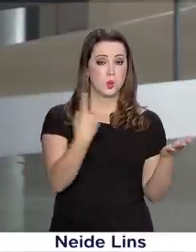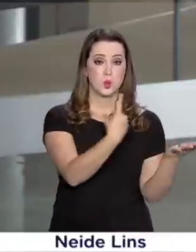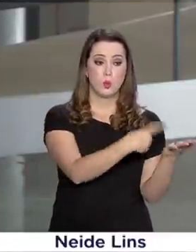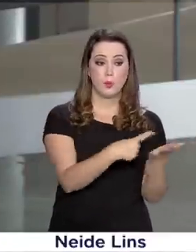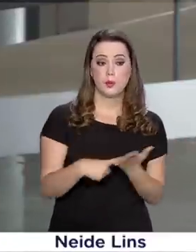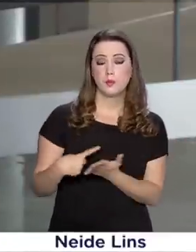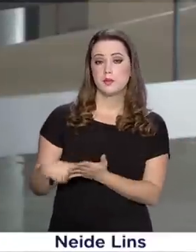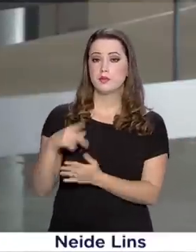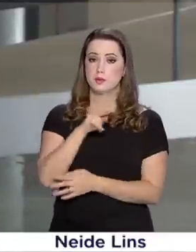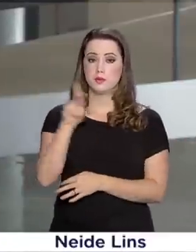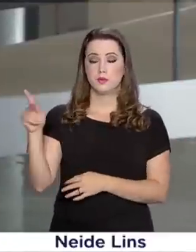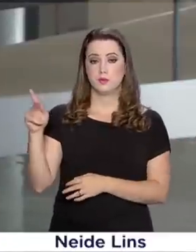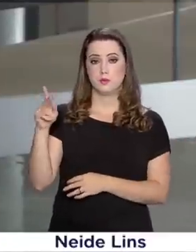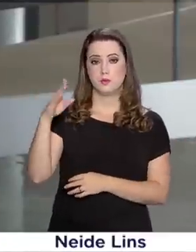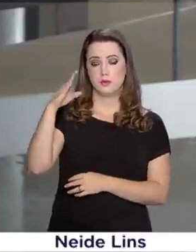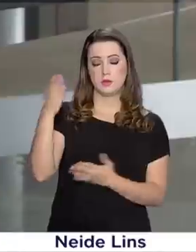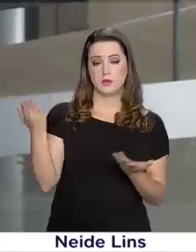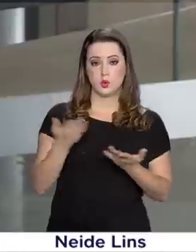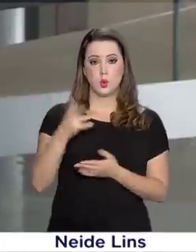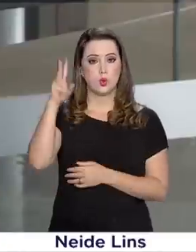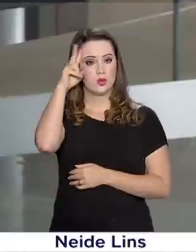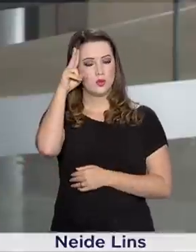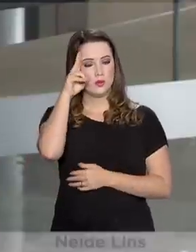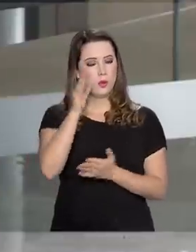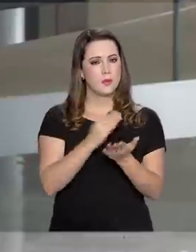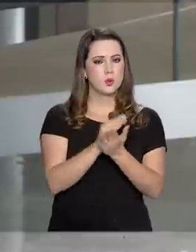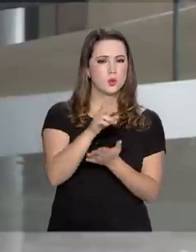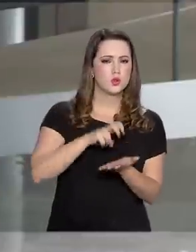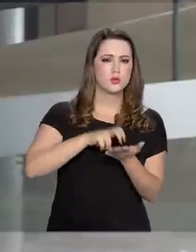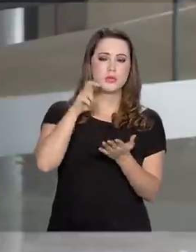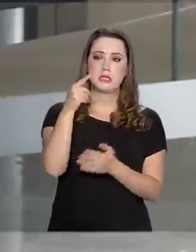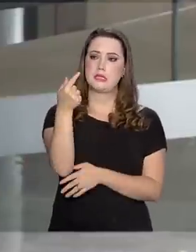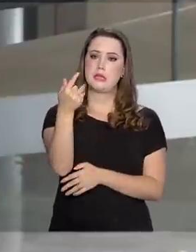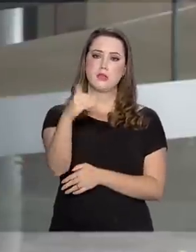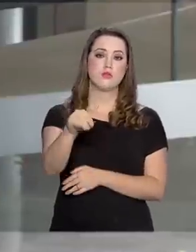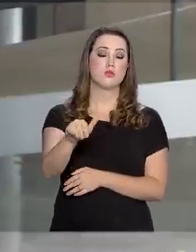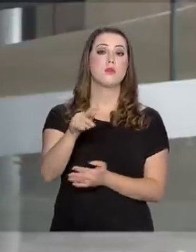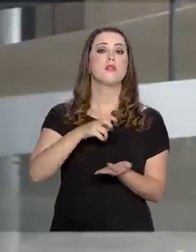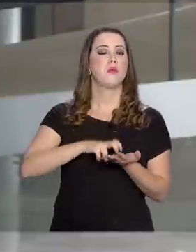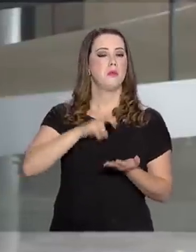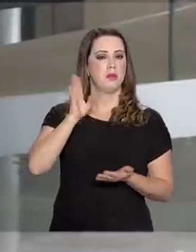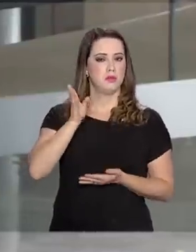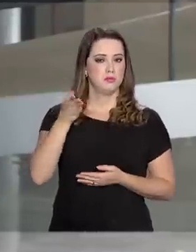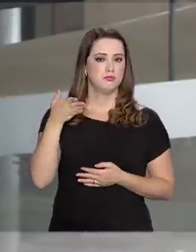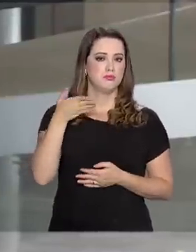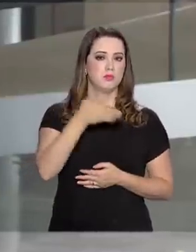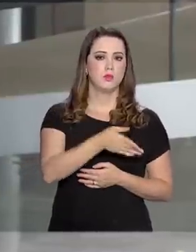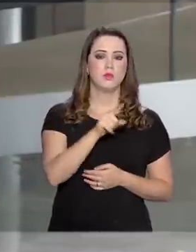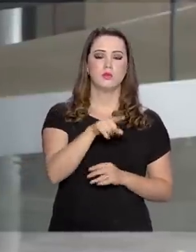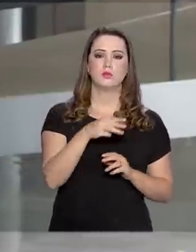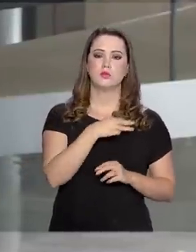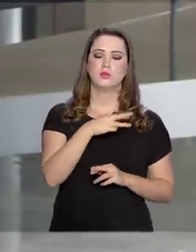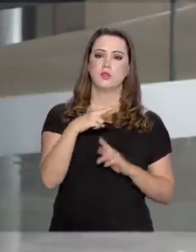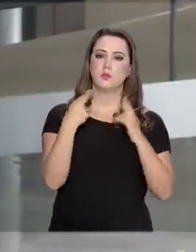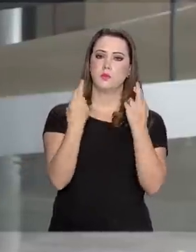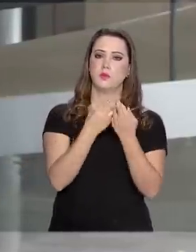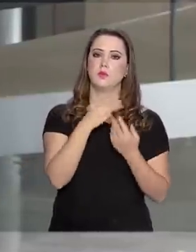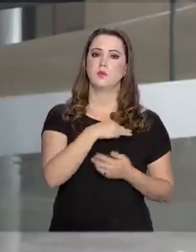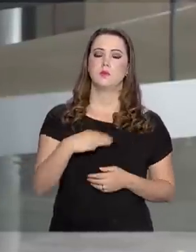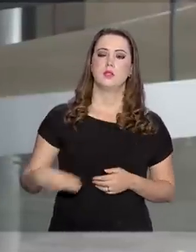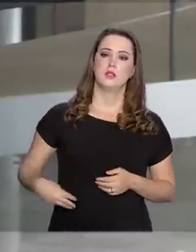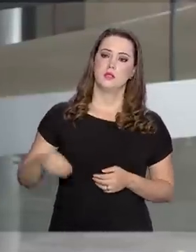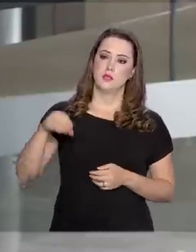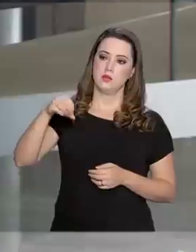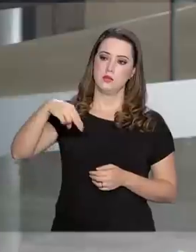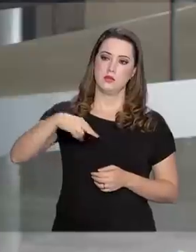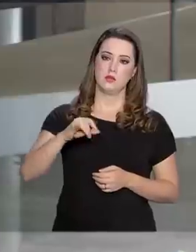presidente nesta segunda-feira começou logo cedo. Às sete e meia da manhã, o presidente recebeu o ministro da Casa Civil, Onyx